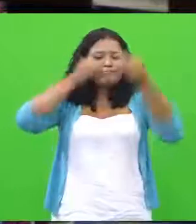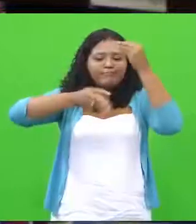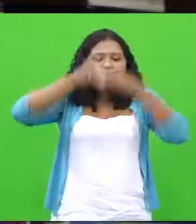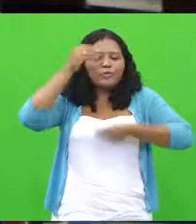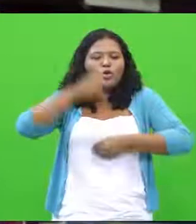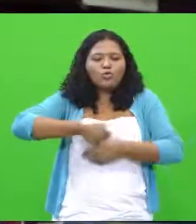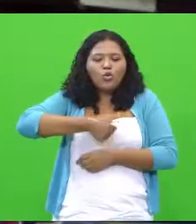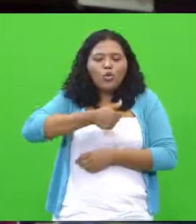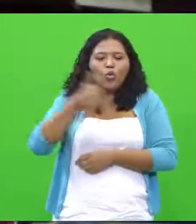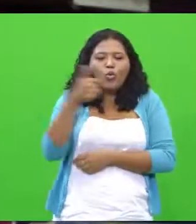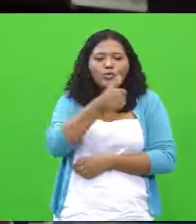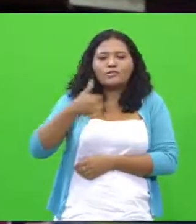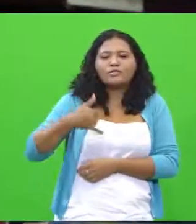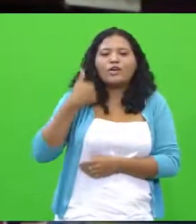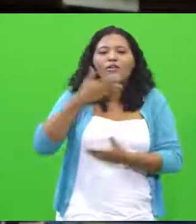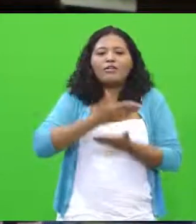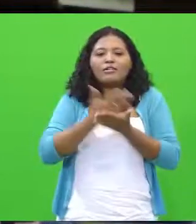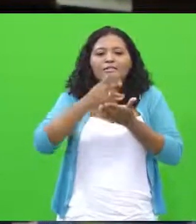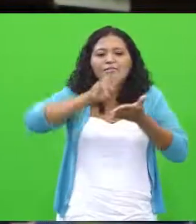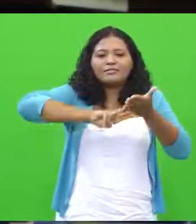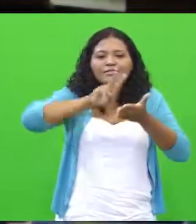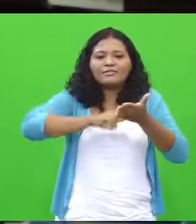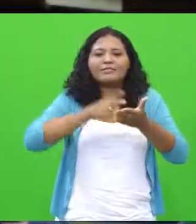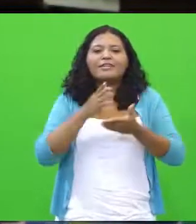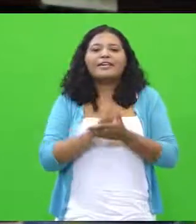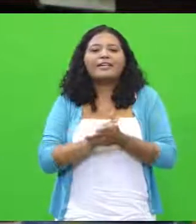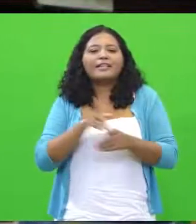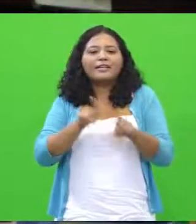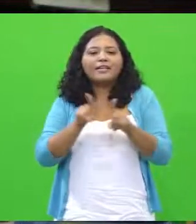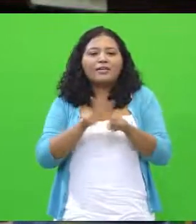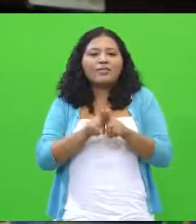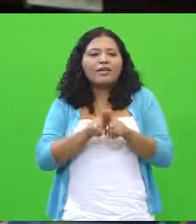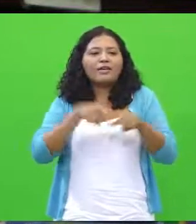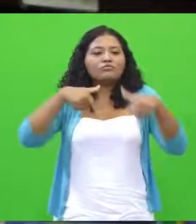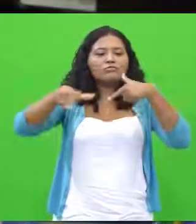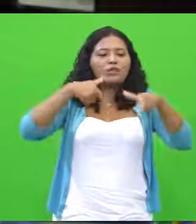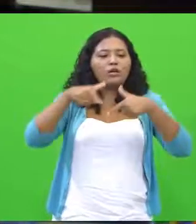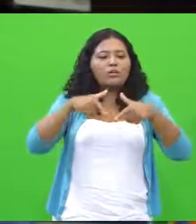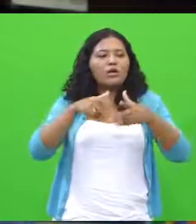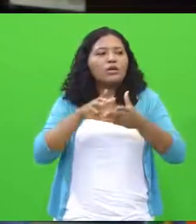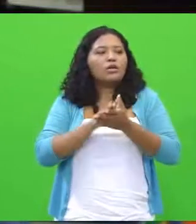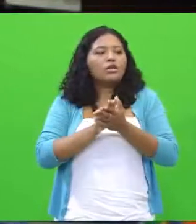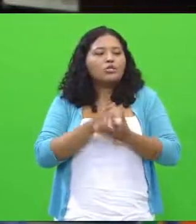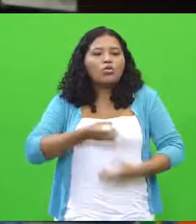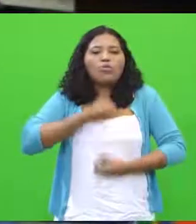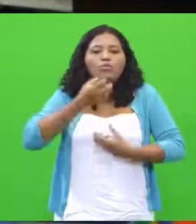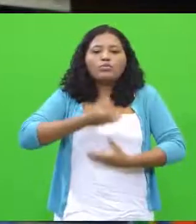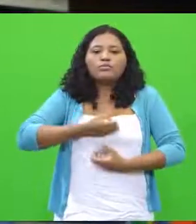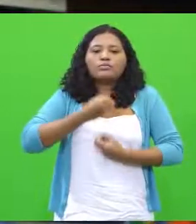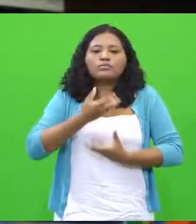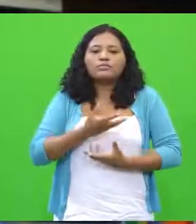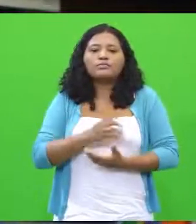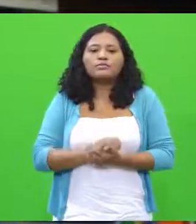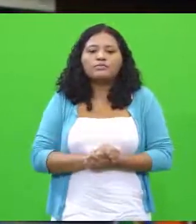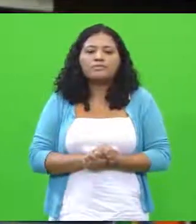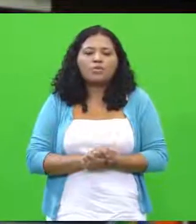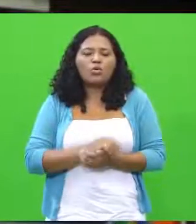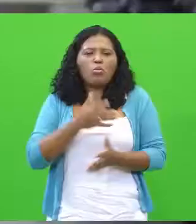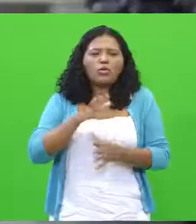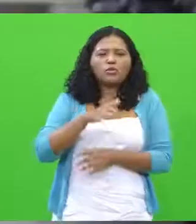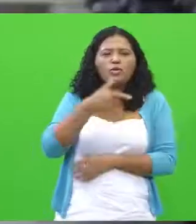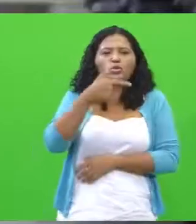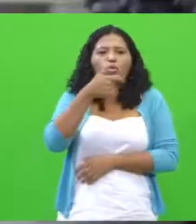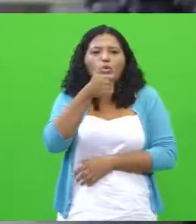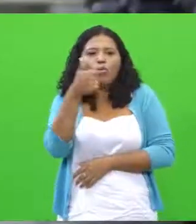Depois comecei a ler também as obras dos grandes românticos da história da poesia brasileira. Eu com 12, 13 anos já tinha dominado todo